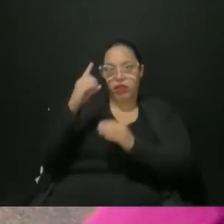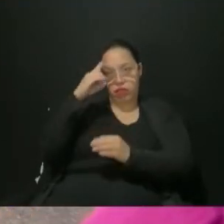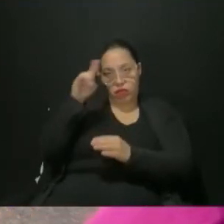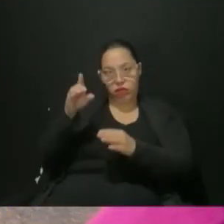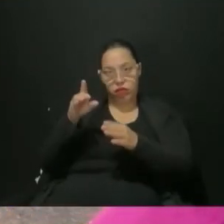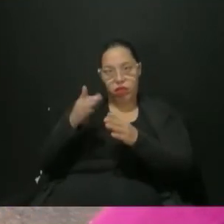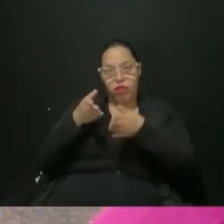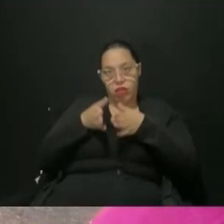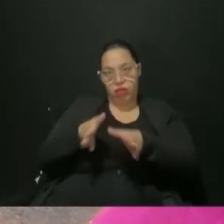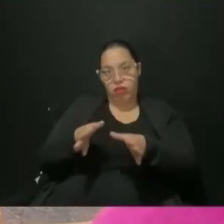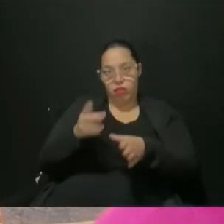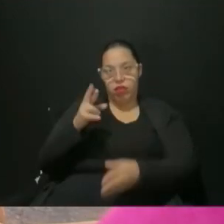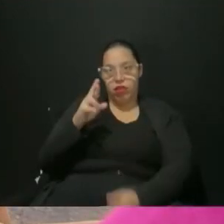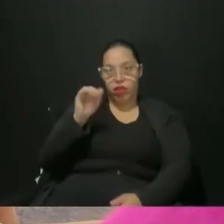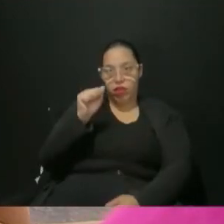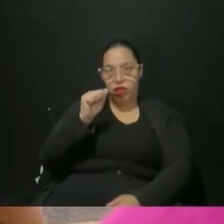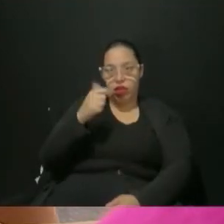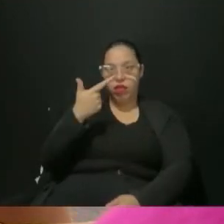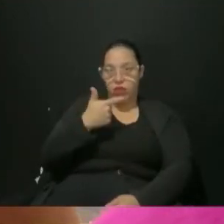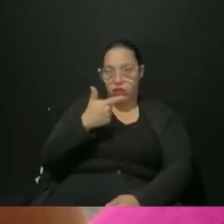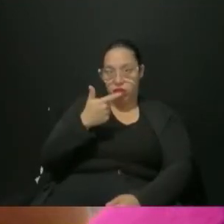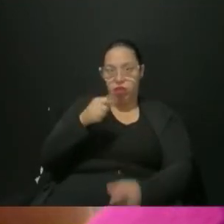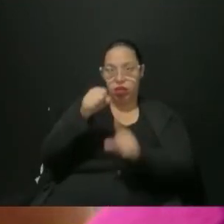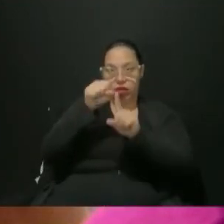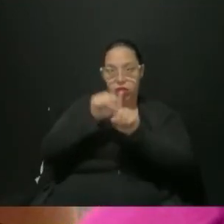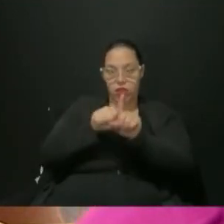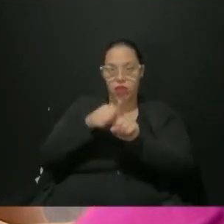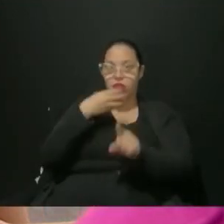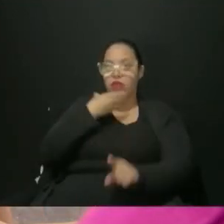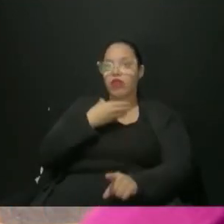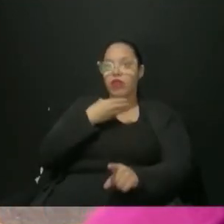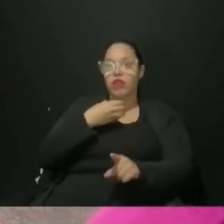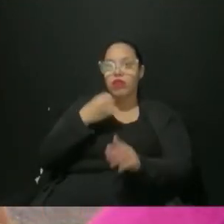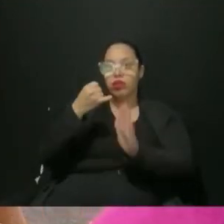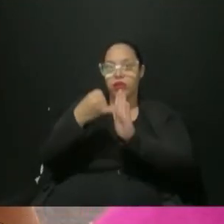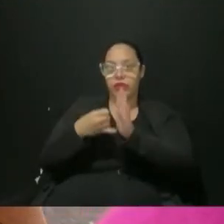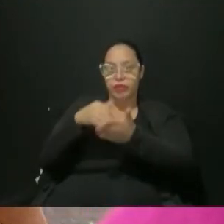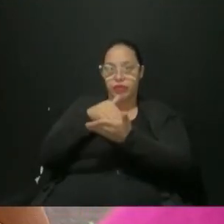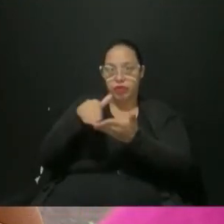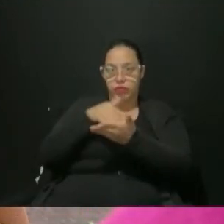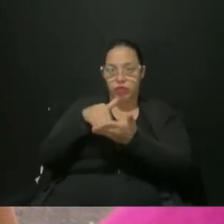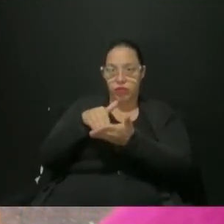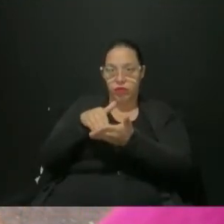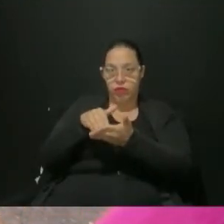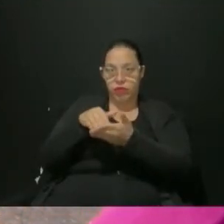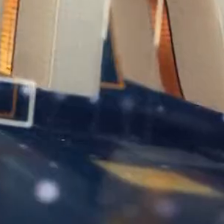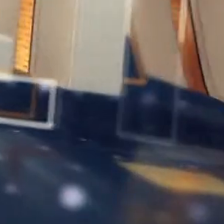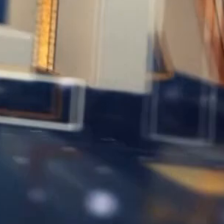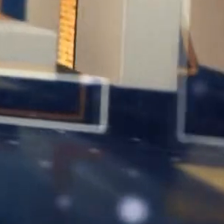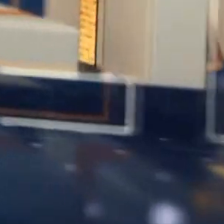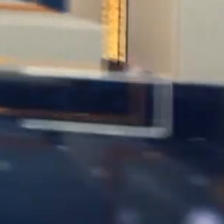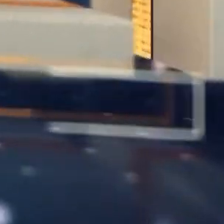a data de nascimento e URA a partir do dia 2 de dezembro, na plataforma da Secretaria Escolar Digital.